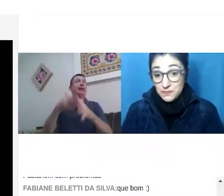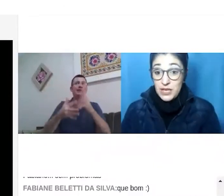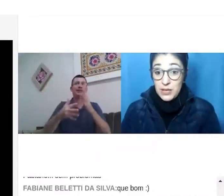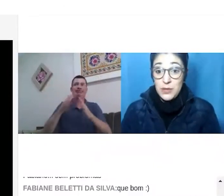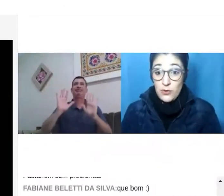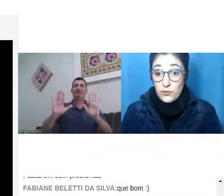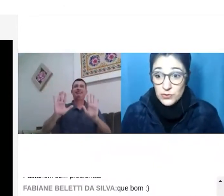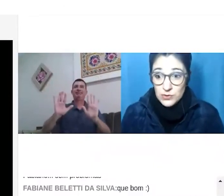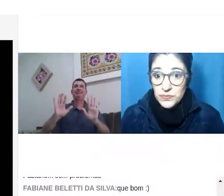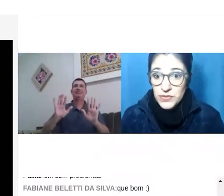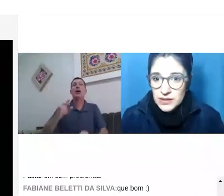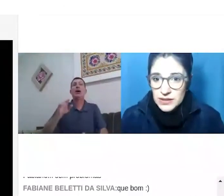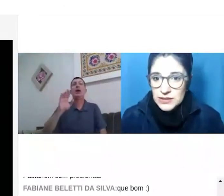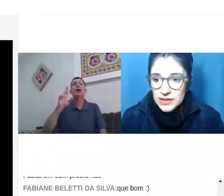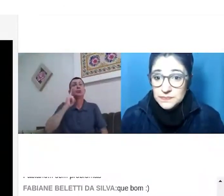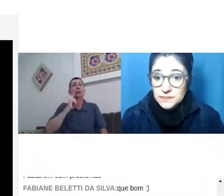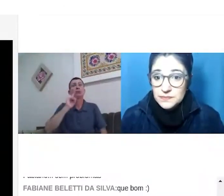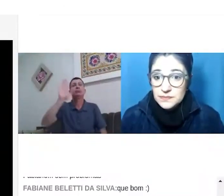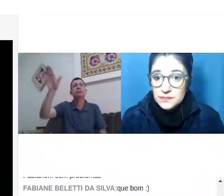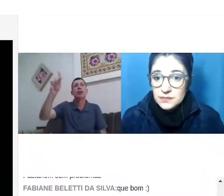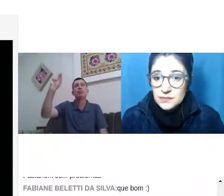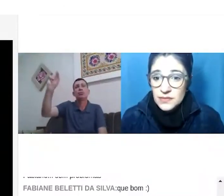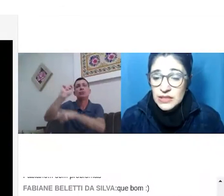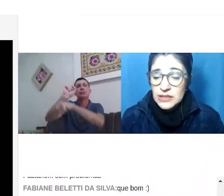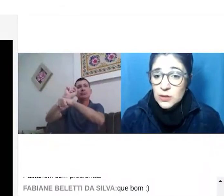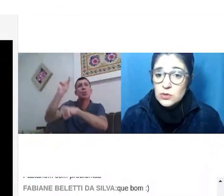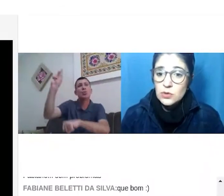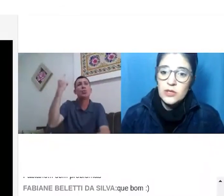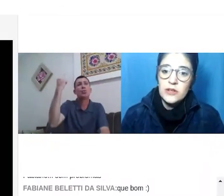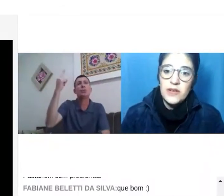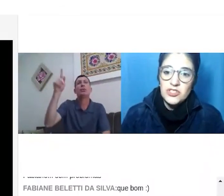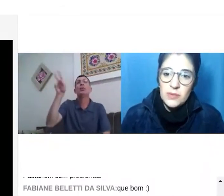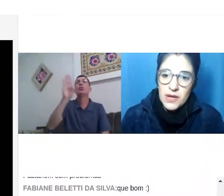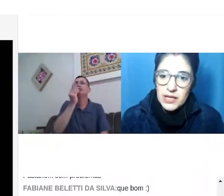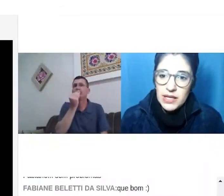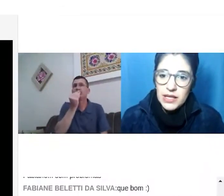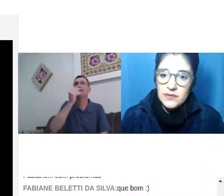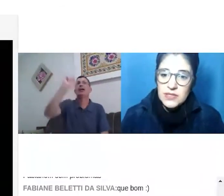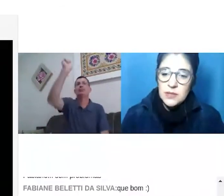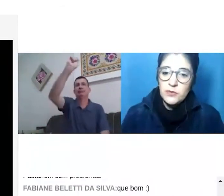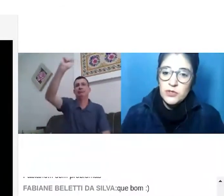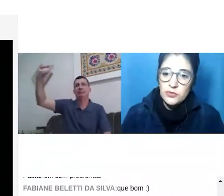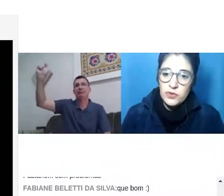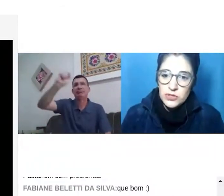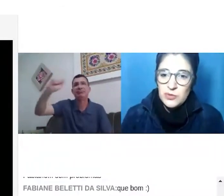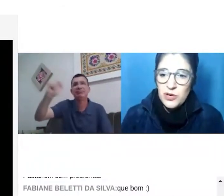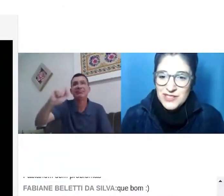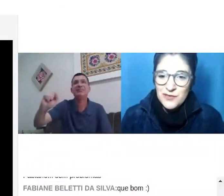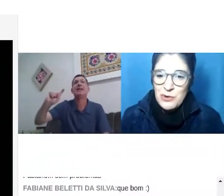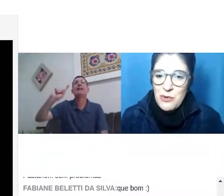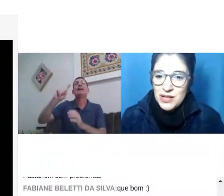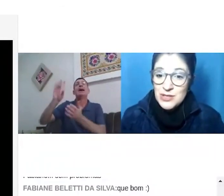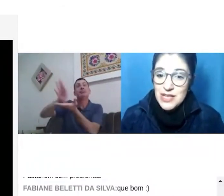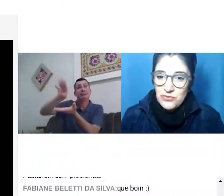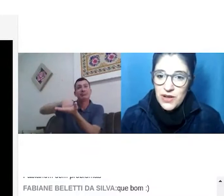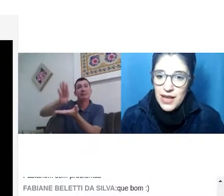fica bem confuso né? então o surdo vai chamar e vai dizer professor por favor o senhor pode escrever